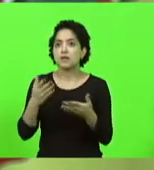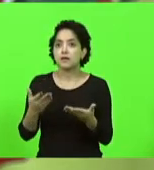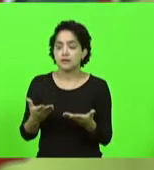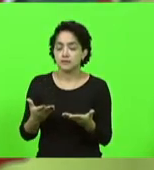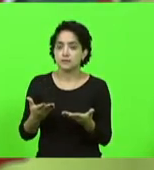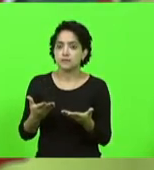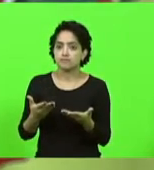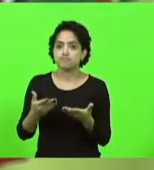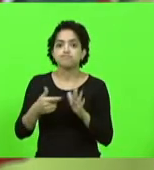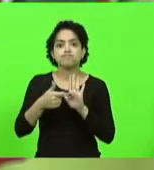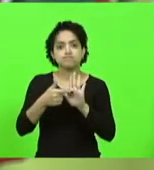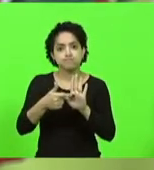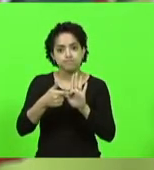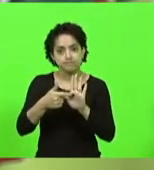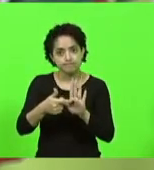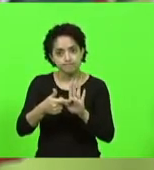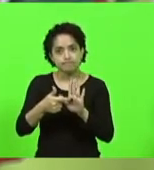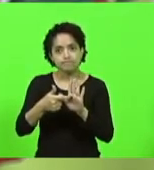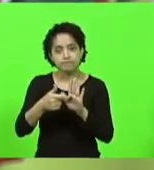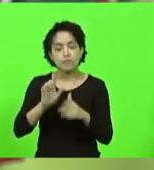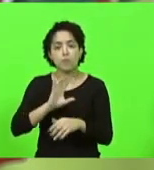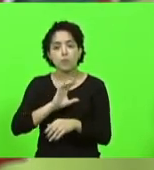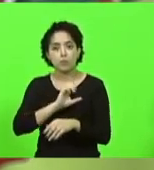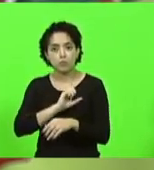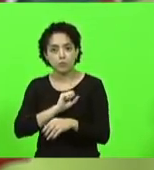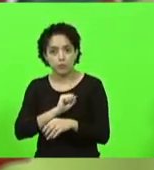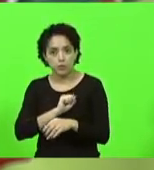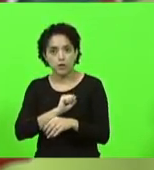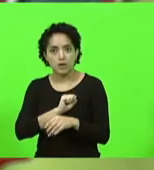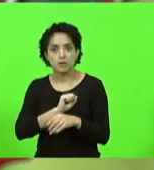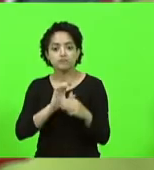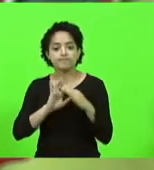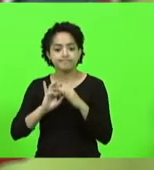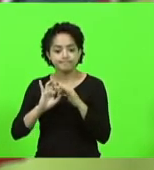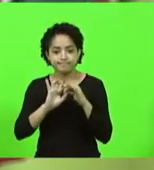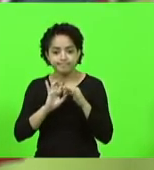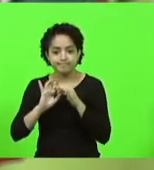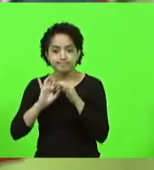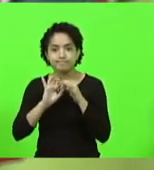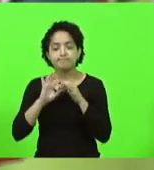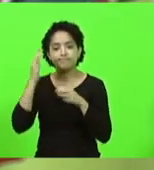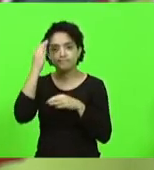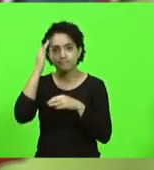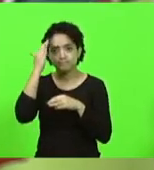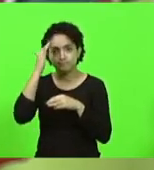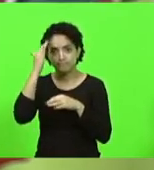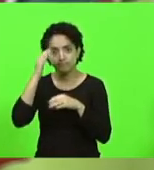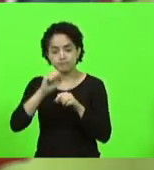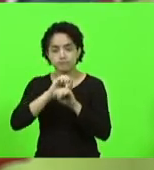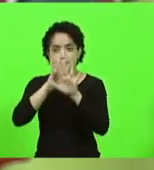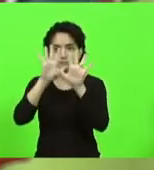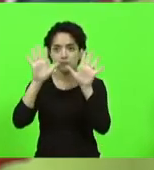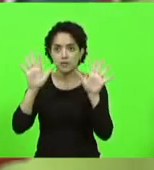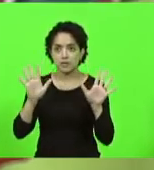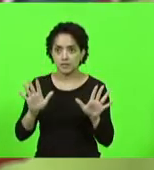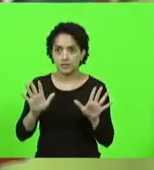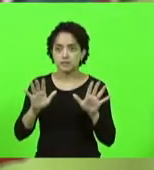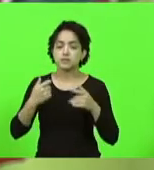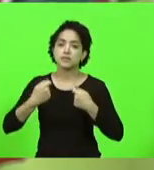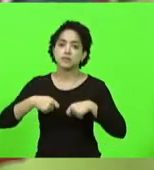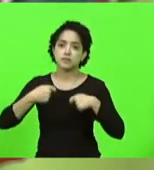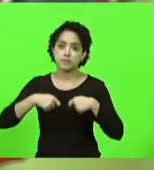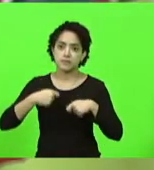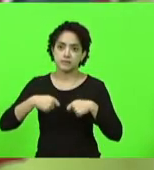é trazendo a força do amor a força da unidade do entendimento da clareza daquilo que precisa ser feito e